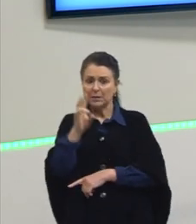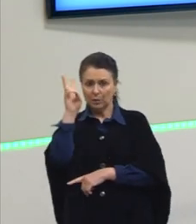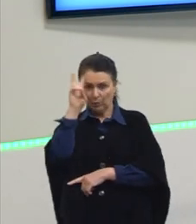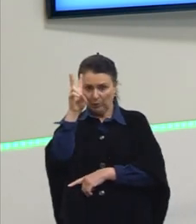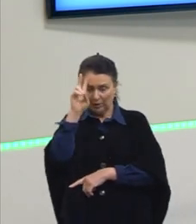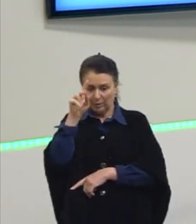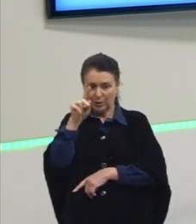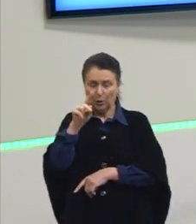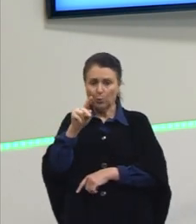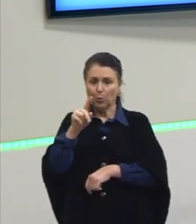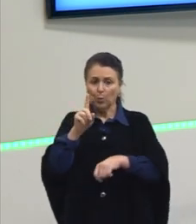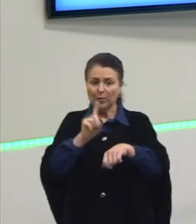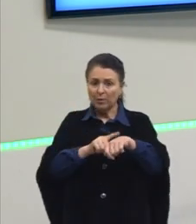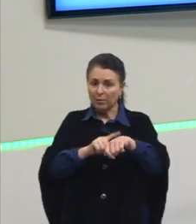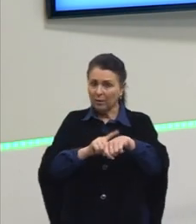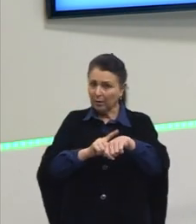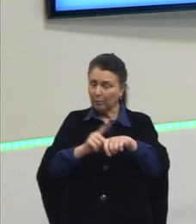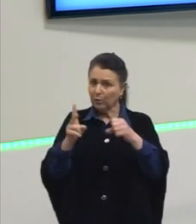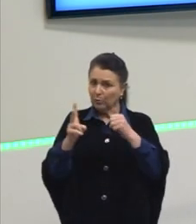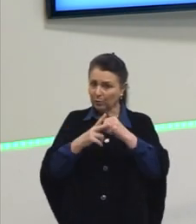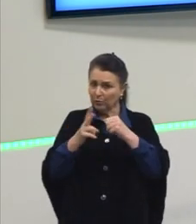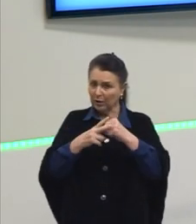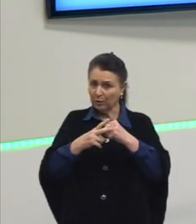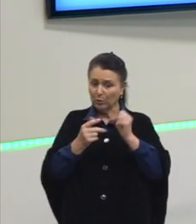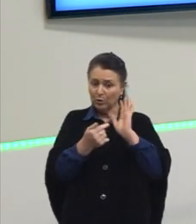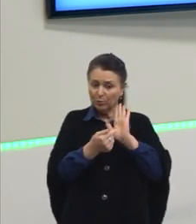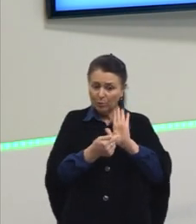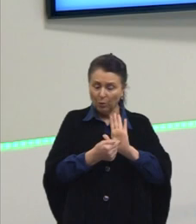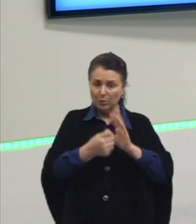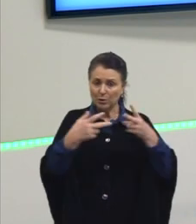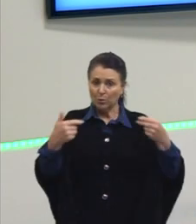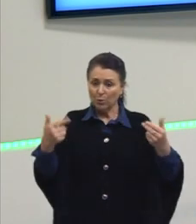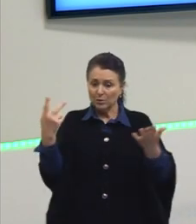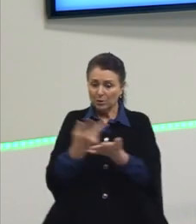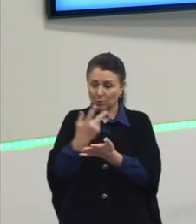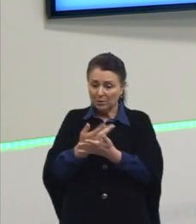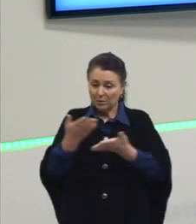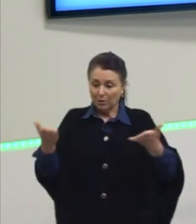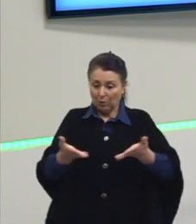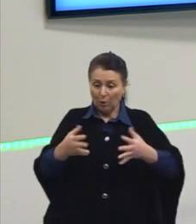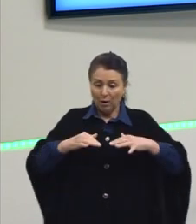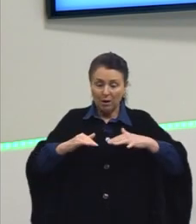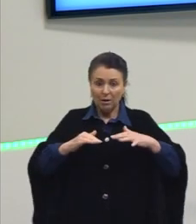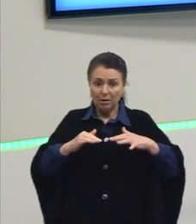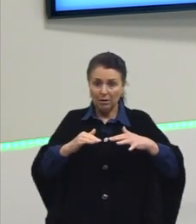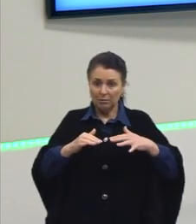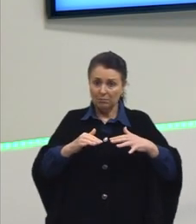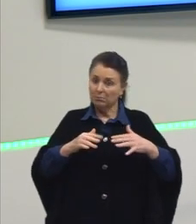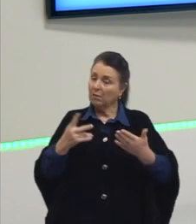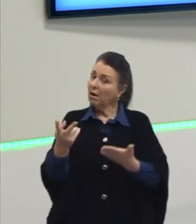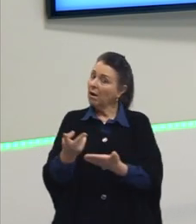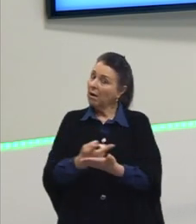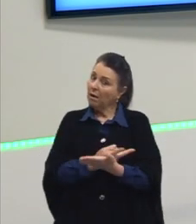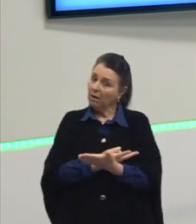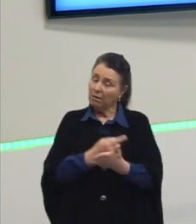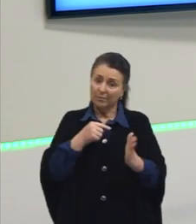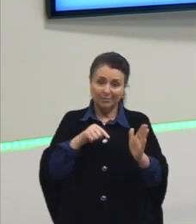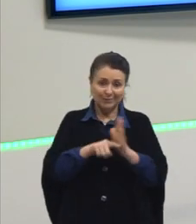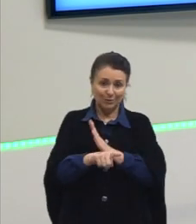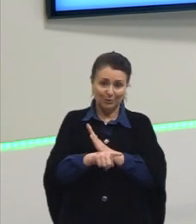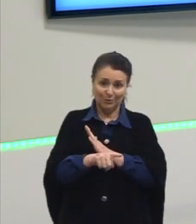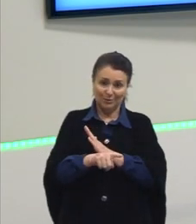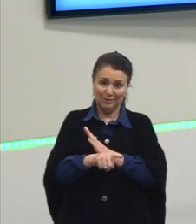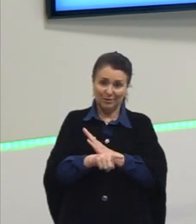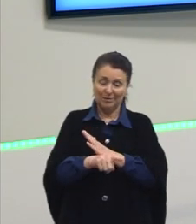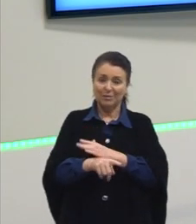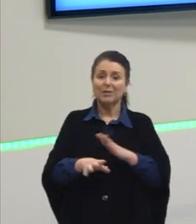é o tempo verbal que indica uma ação atual, vocês errariam aquela questão. Então, não ignorem